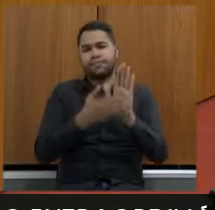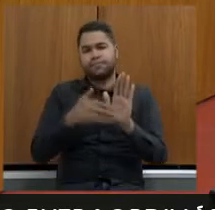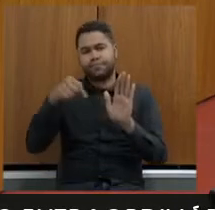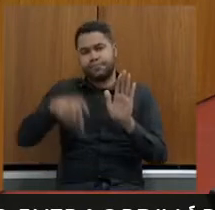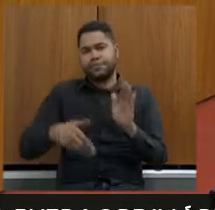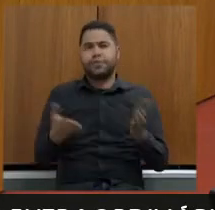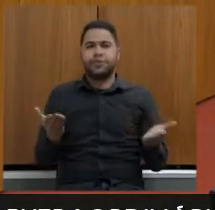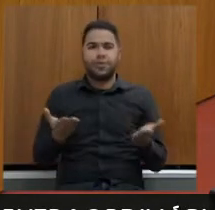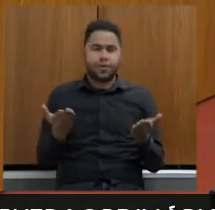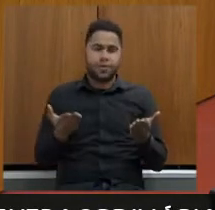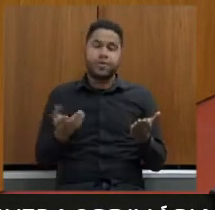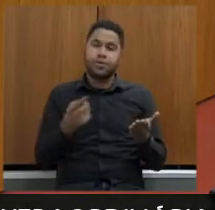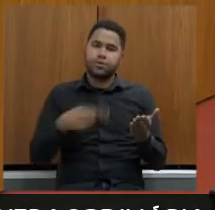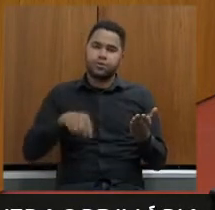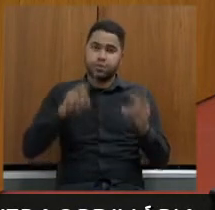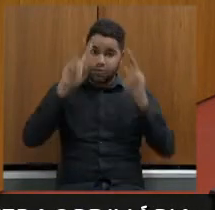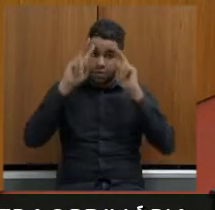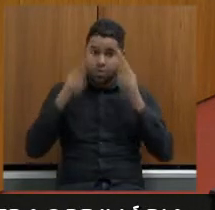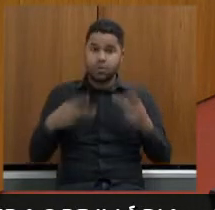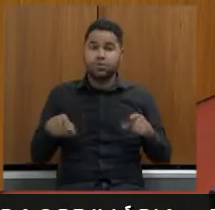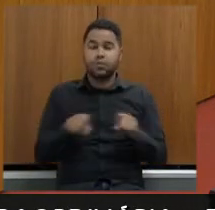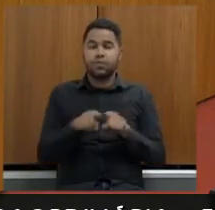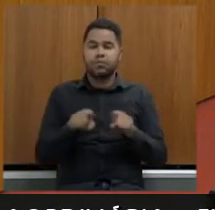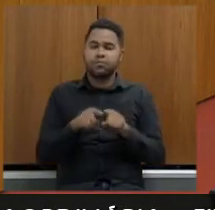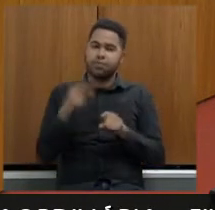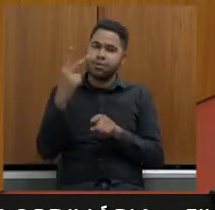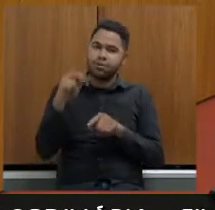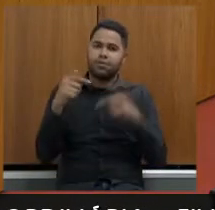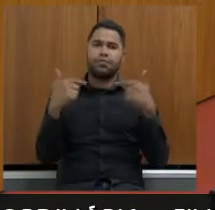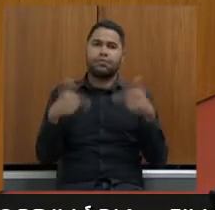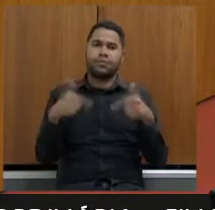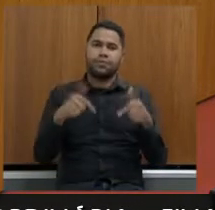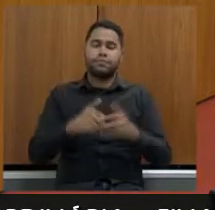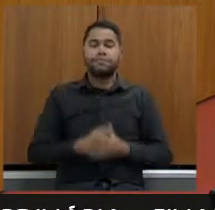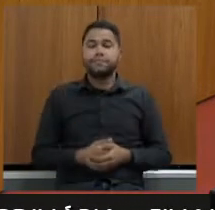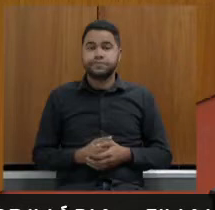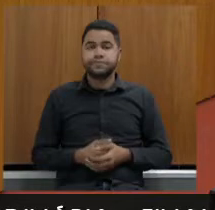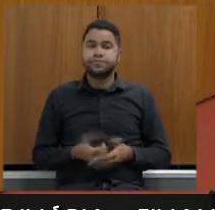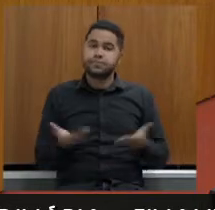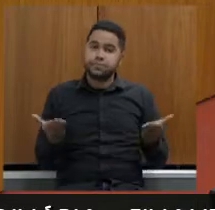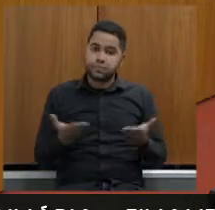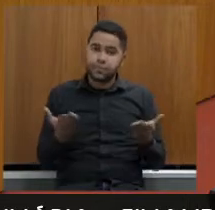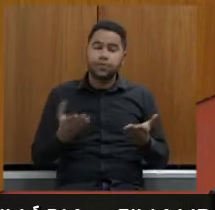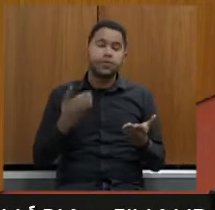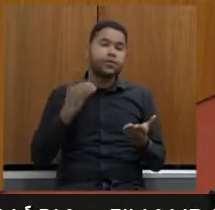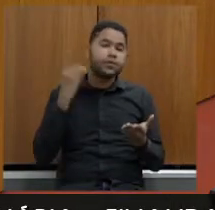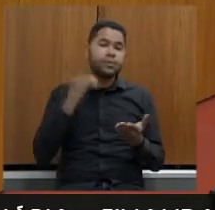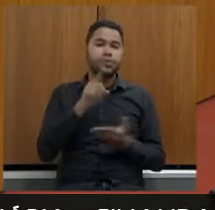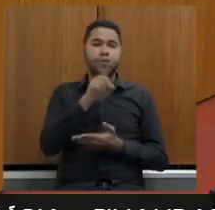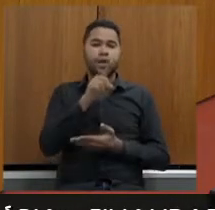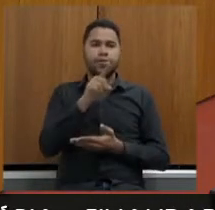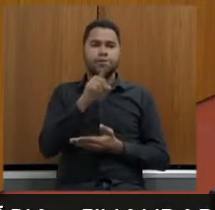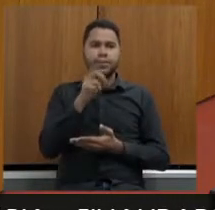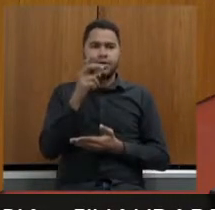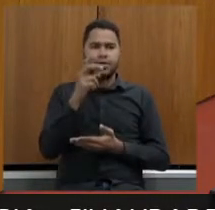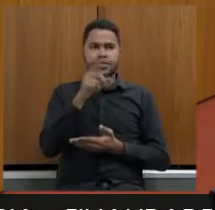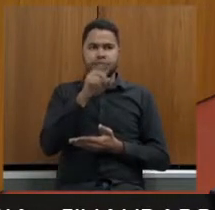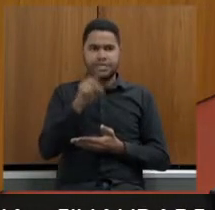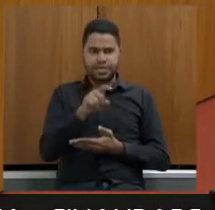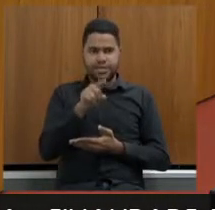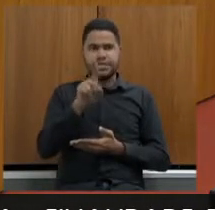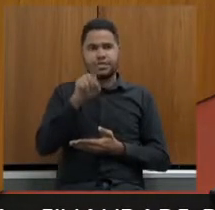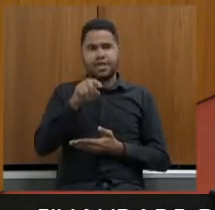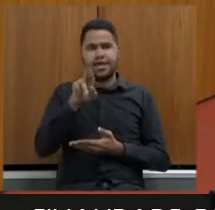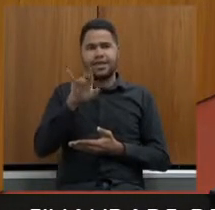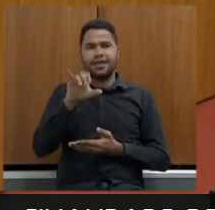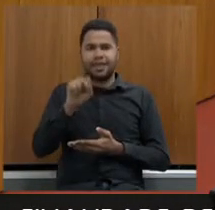o nosso reconhecimento pelo seu trabalho agora sim o deputado Zé Reis remotamente